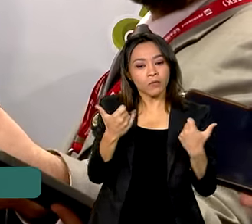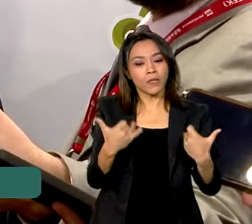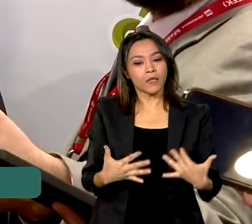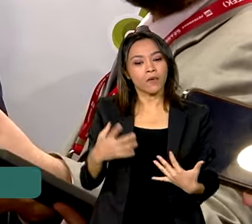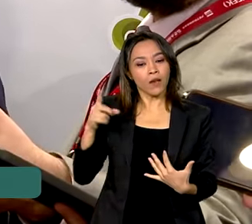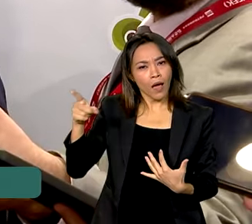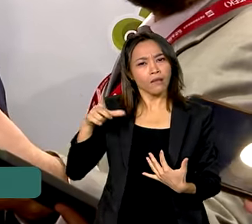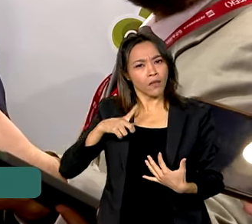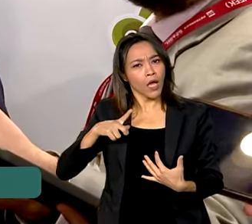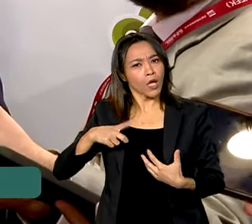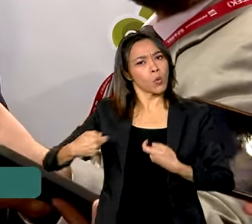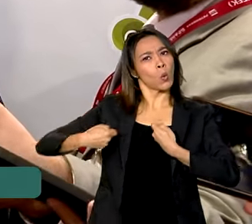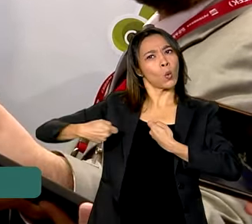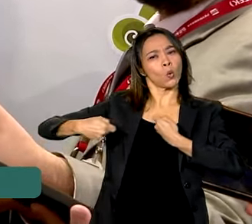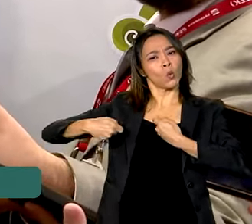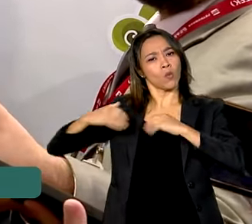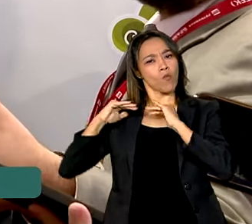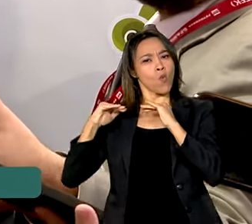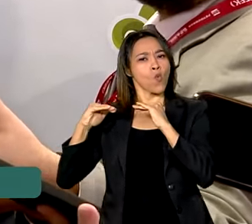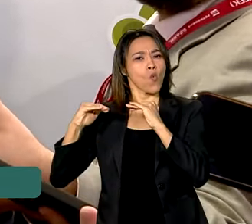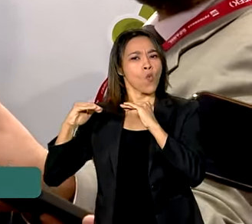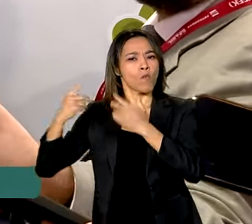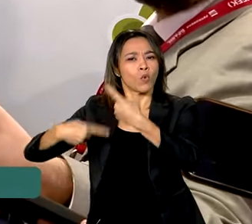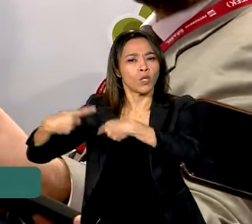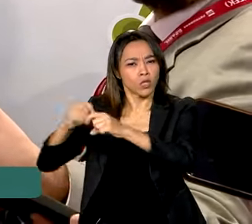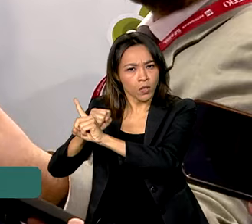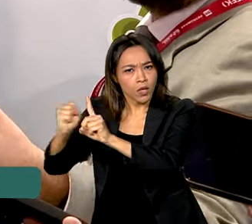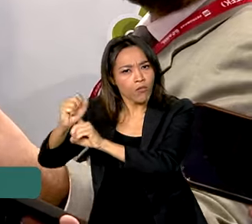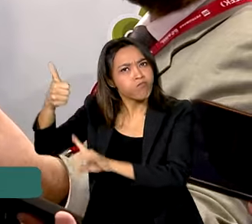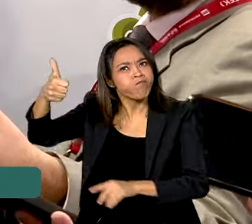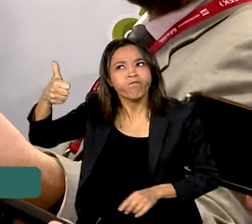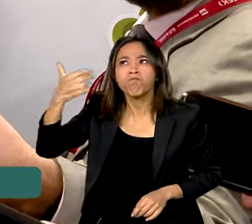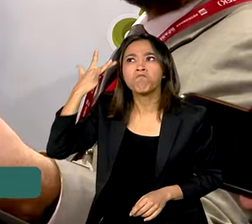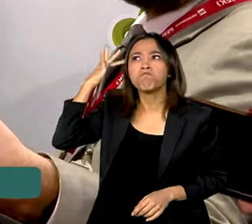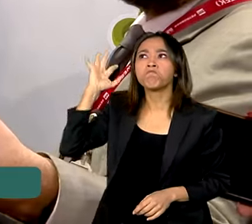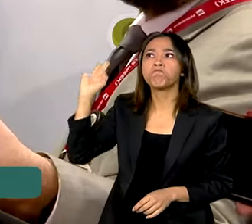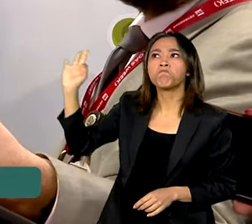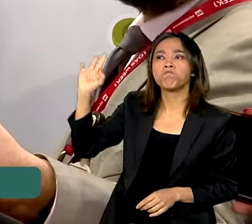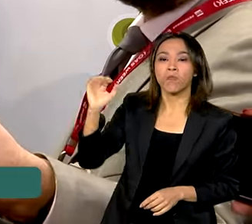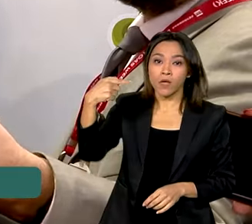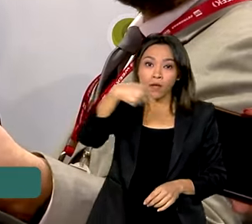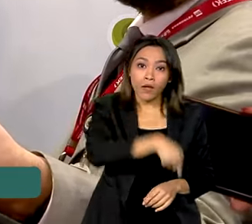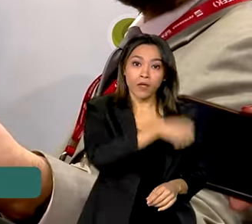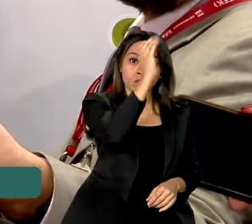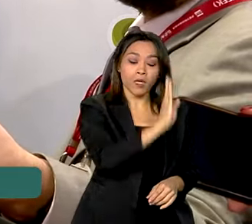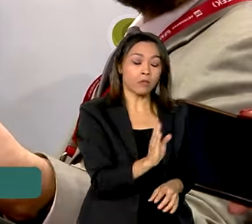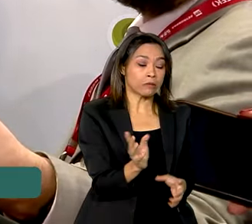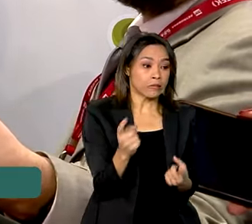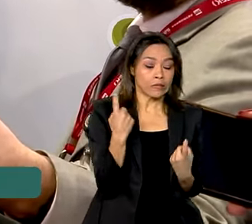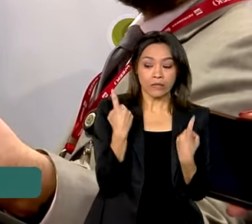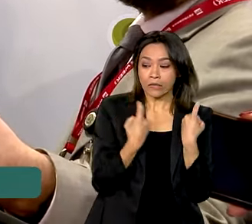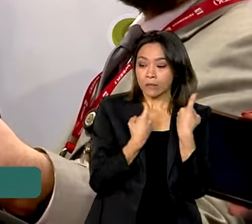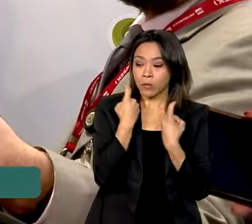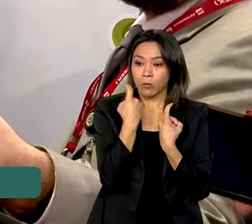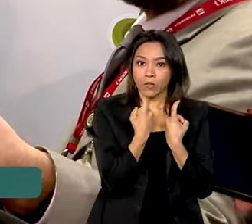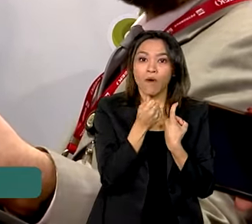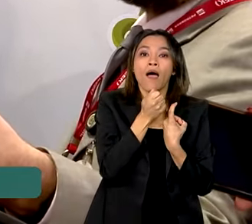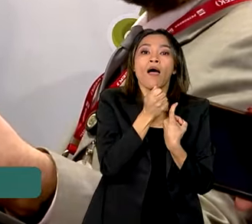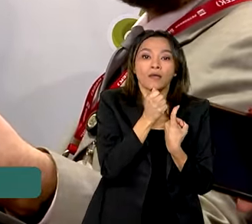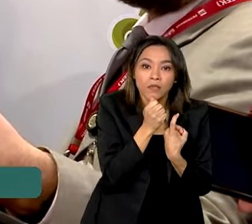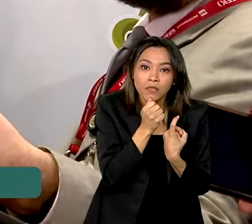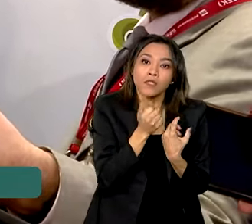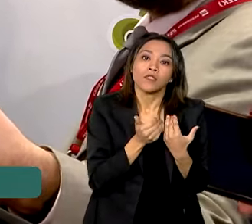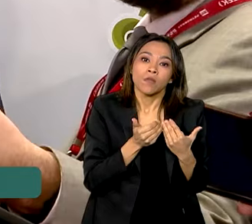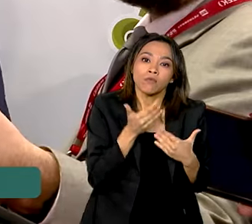estabilidade política e social. A gente, nós que já temos uma forte preocupação e estamos avançando no setor